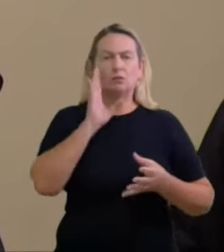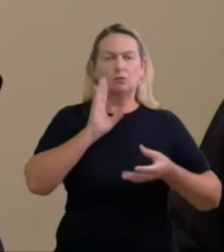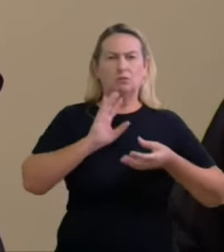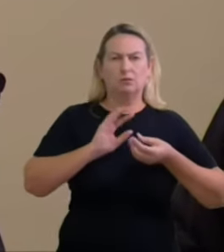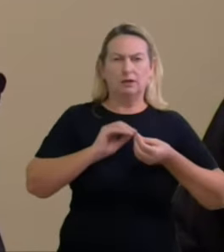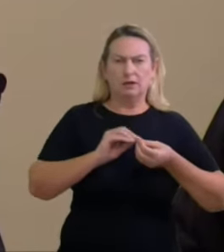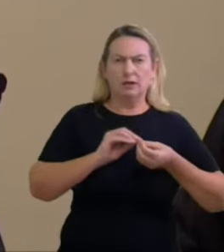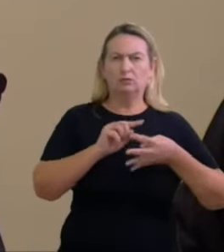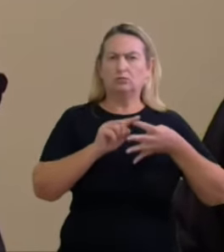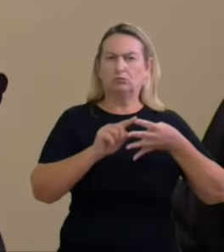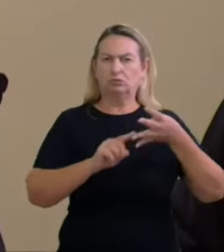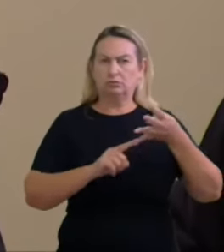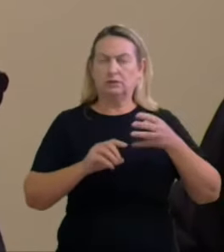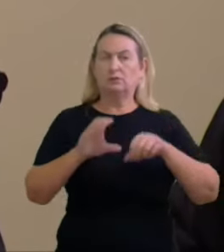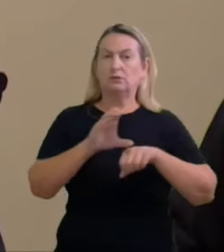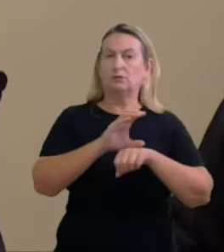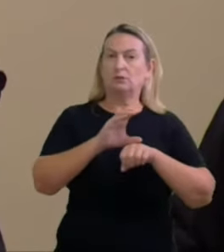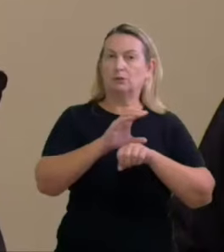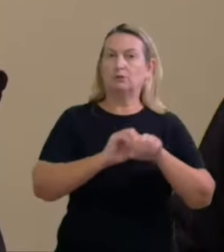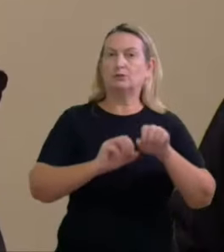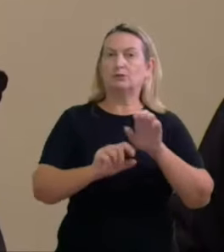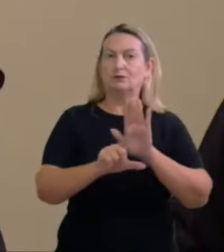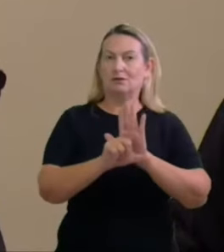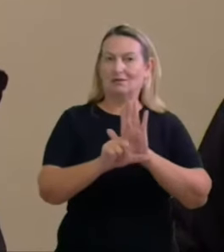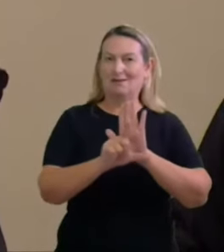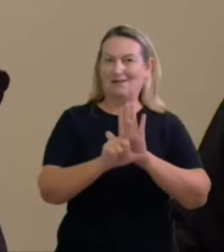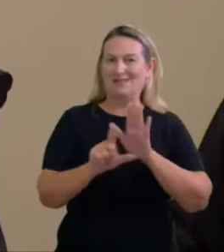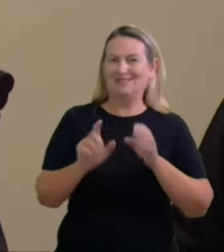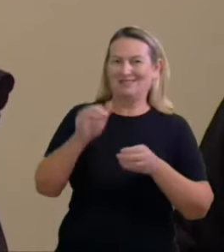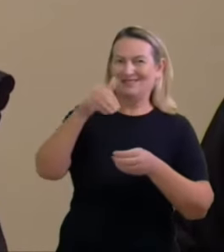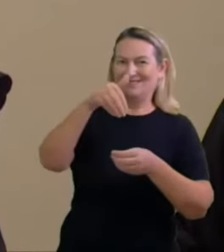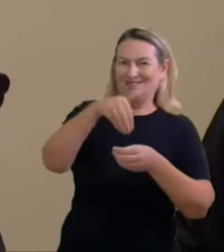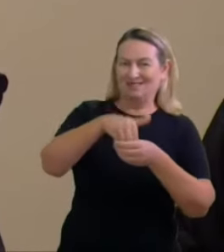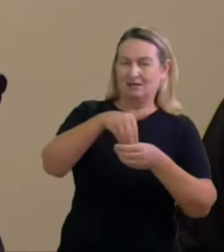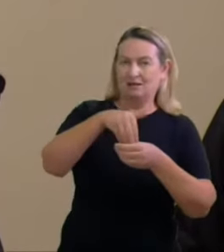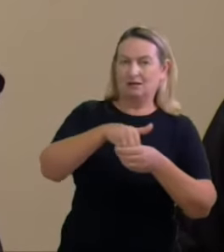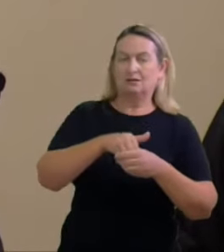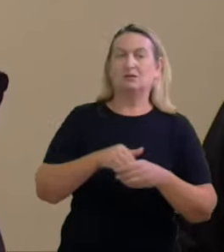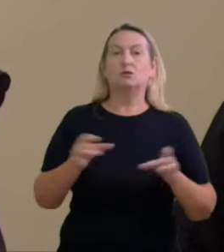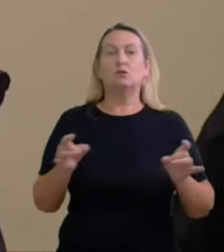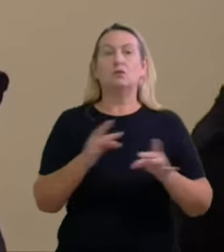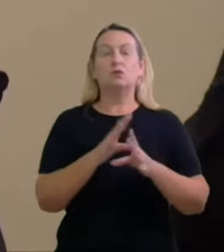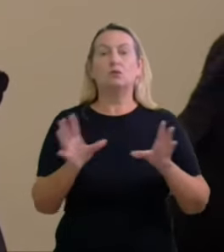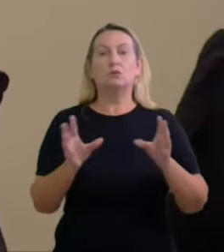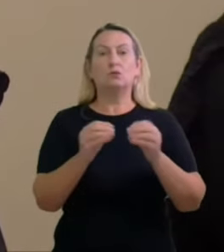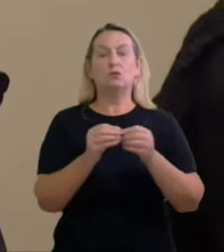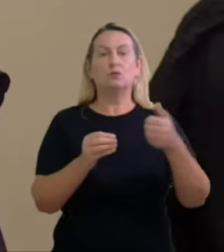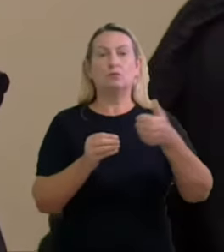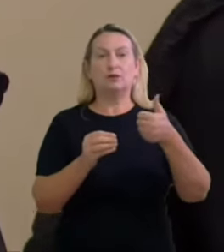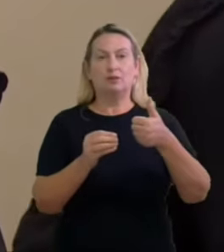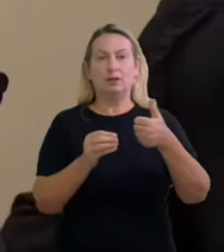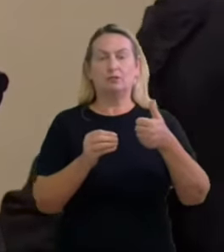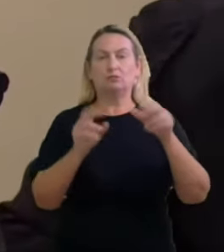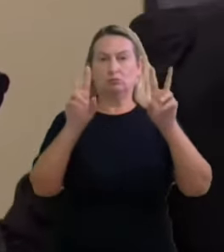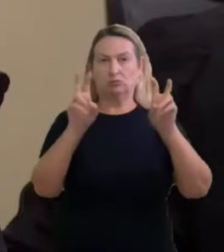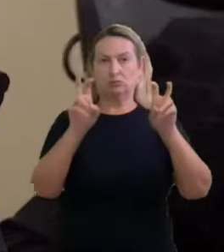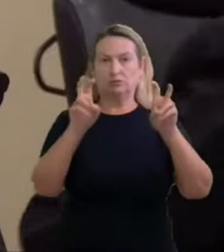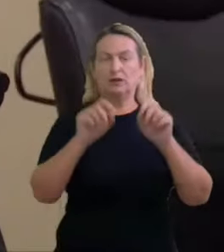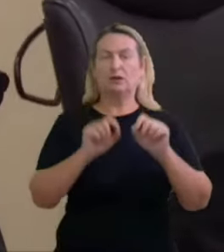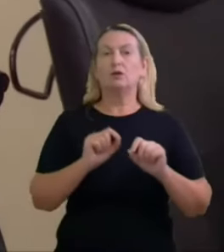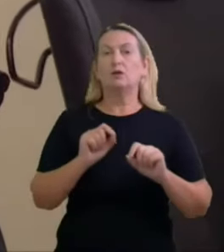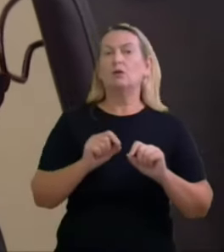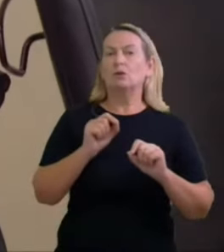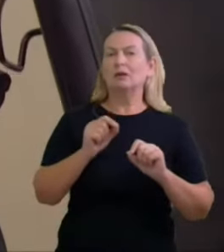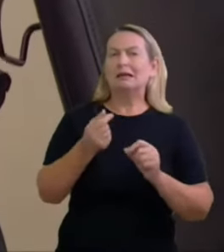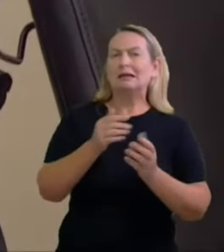constitucionais eleitorais concluo e aqui vem a minha conclusão sobre esse primeiro tópico concluo que devem ser considerados como